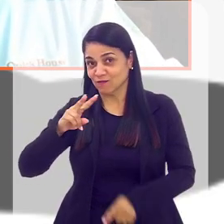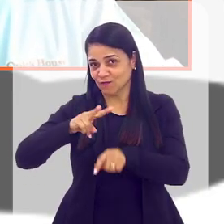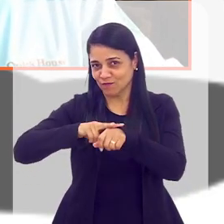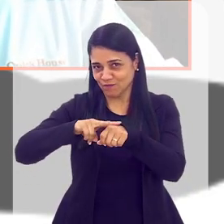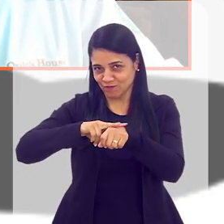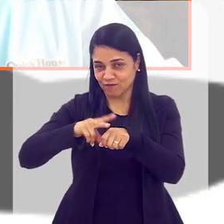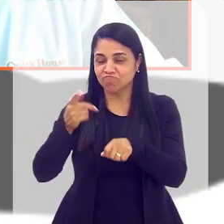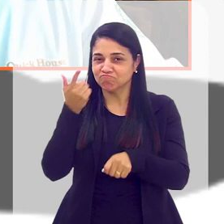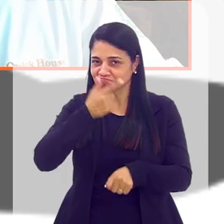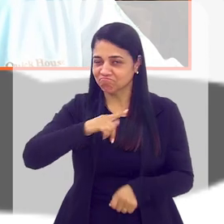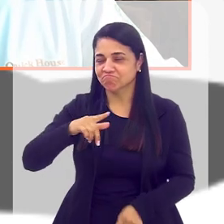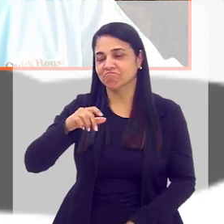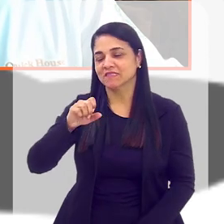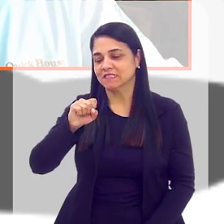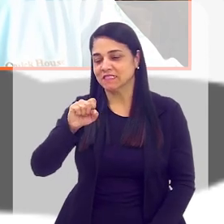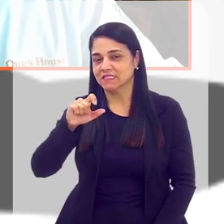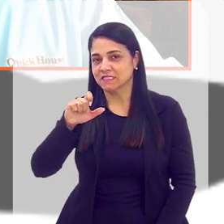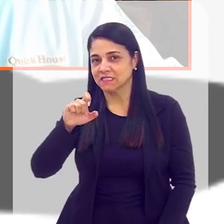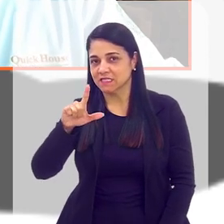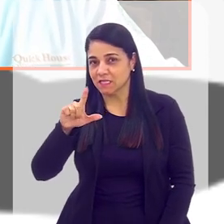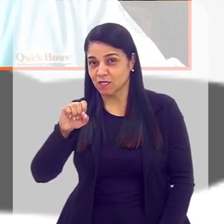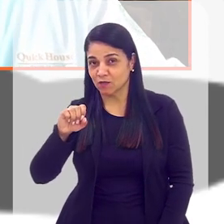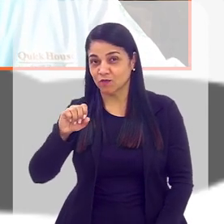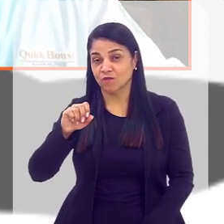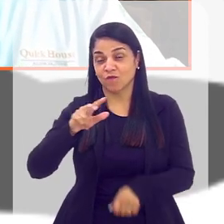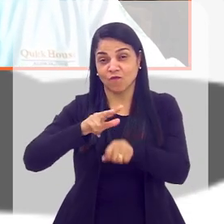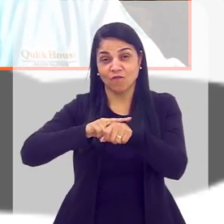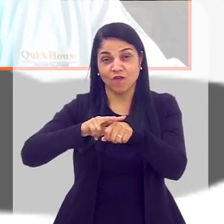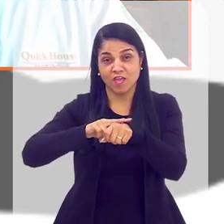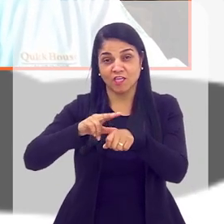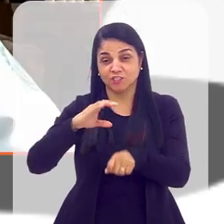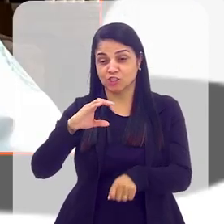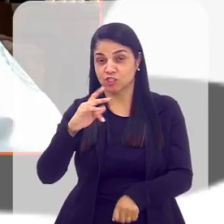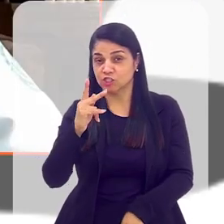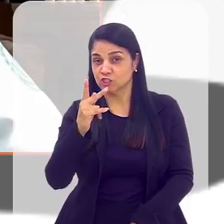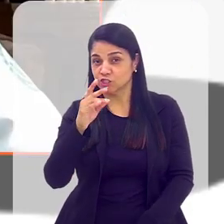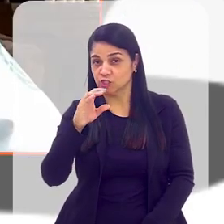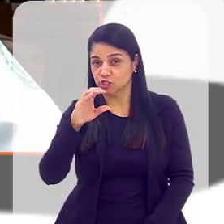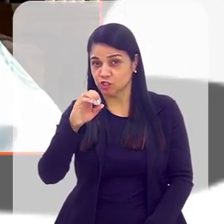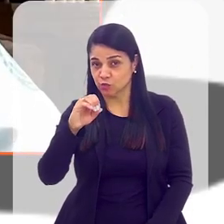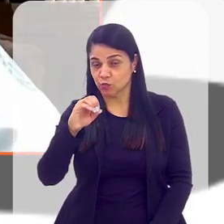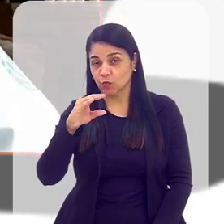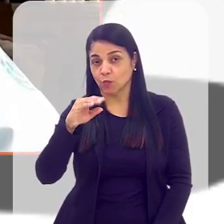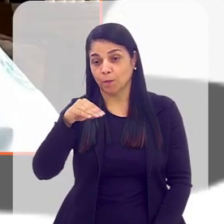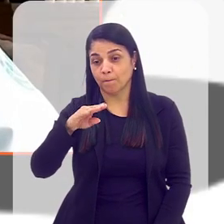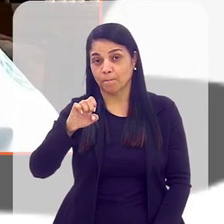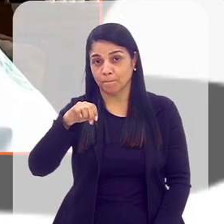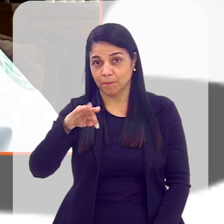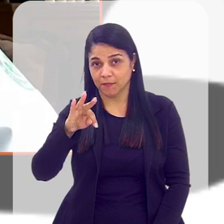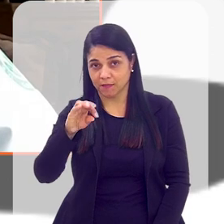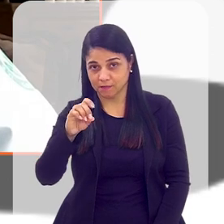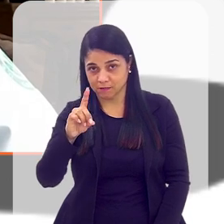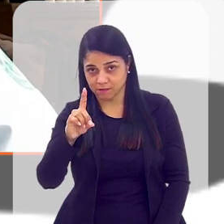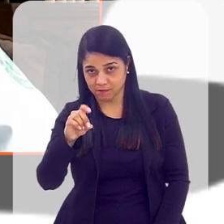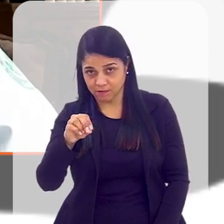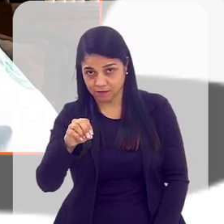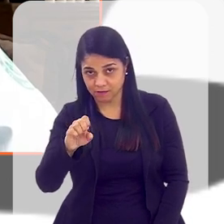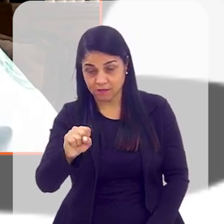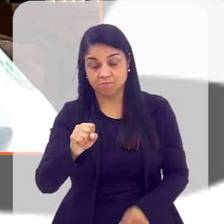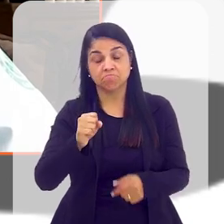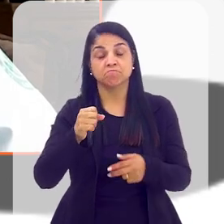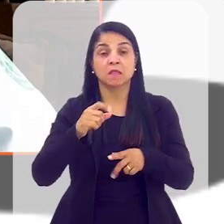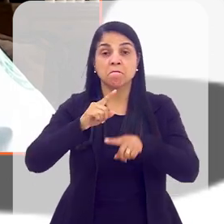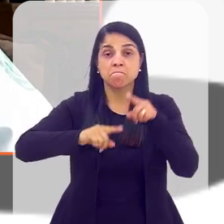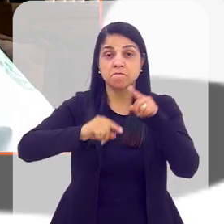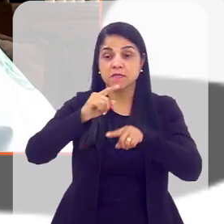Fundação do Chico Mendes, em função mais dos materiais que a gente utiliza. São todos os